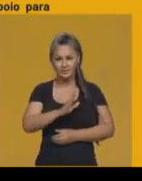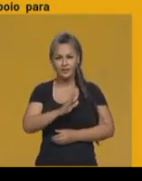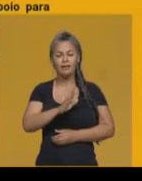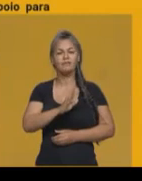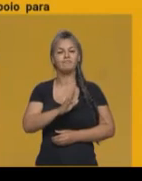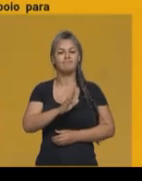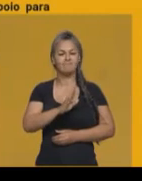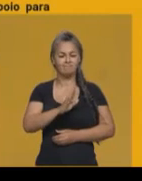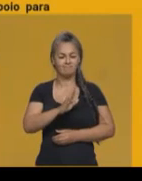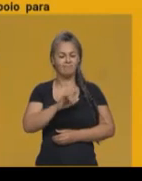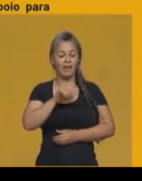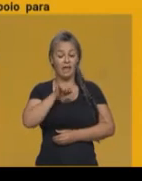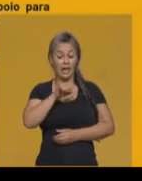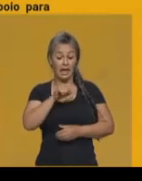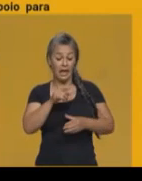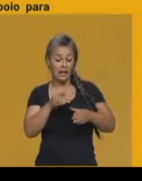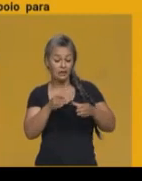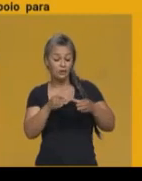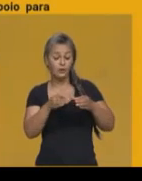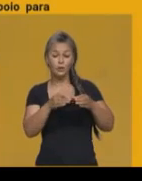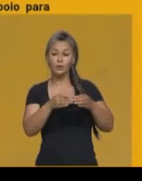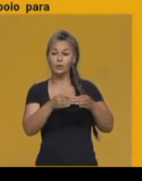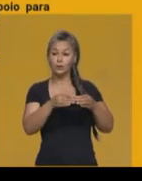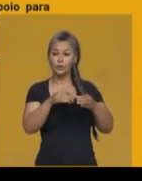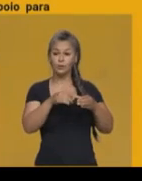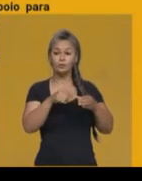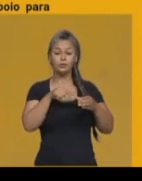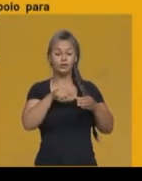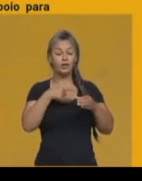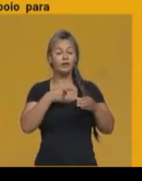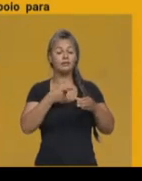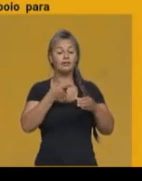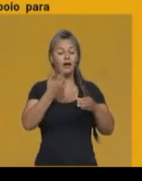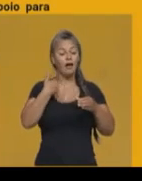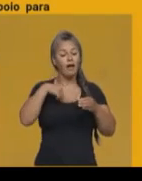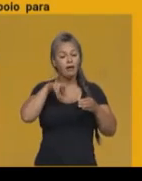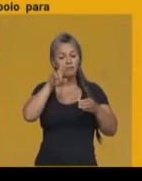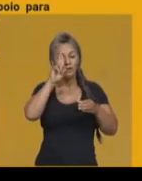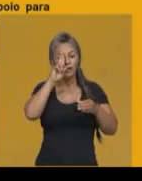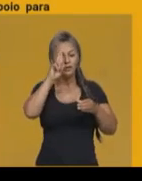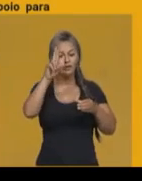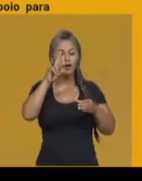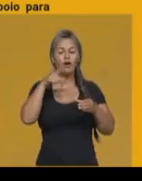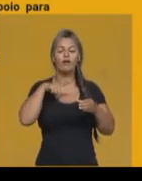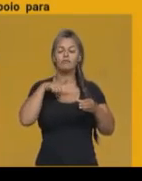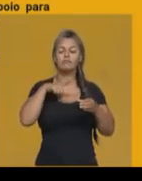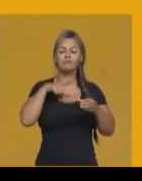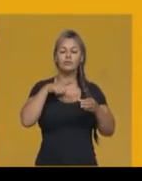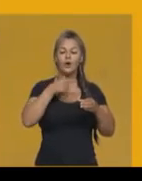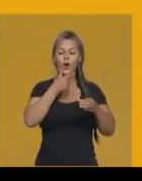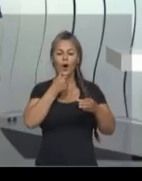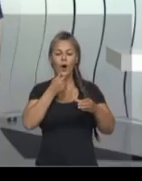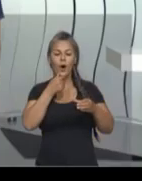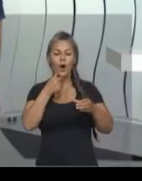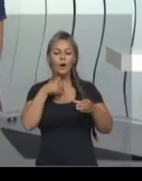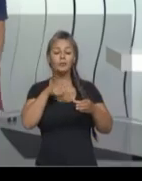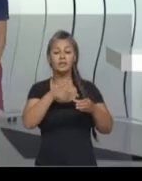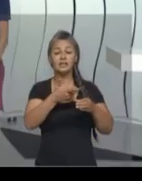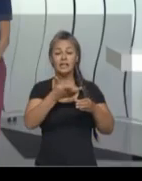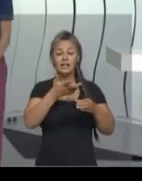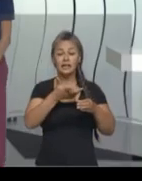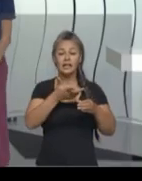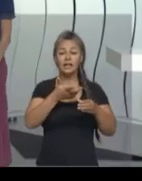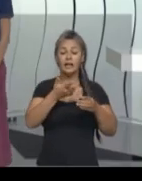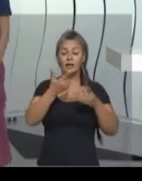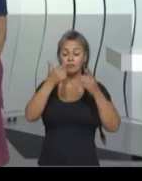e econômica dispostos a enfrentar as cortes e seu projeto de recolonizar o Brasil.